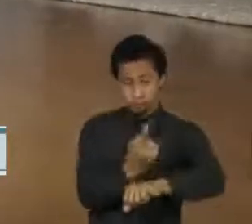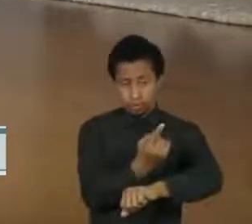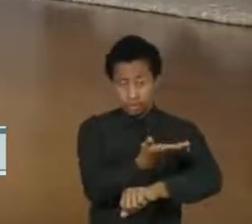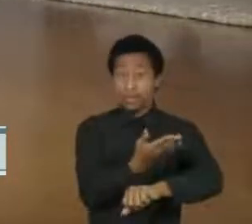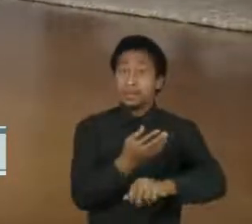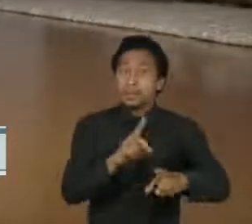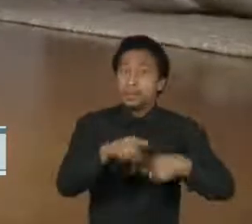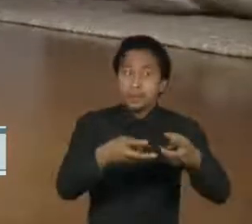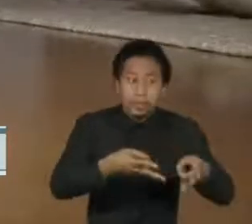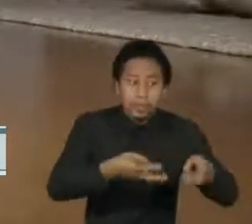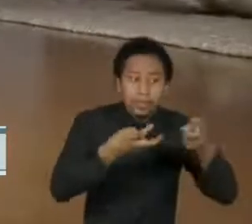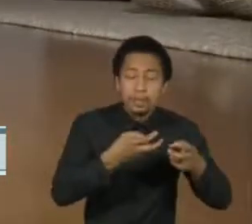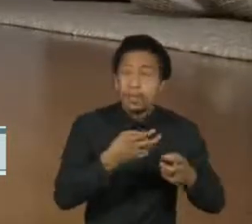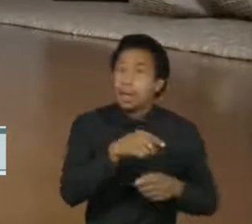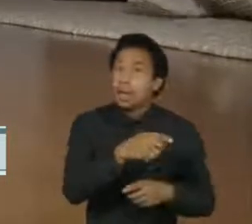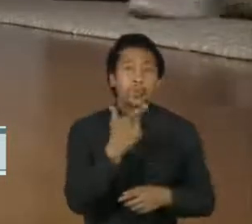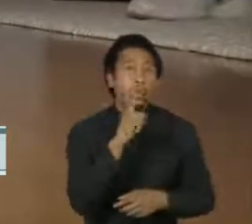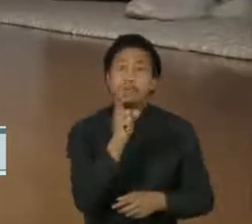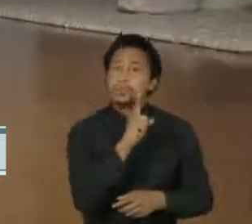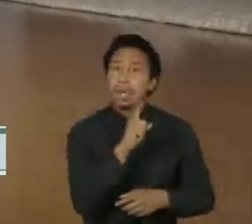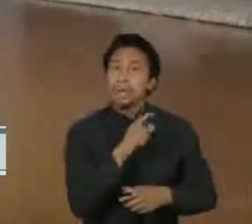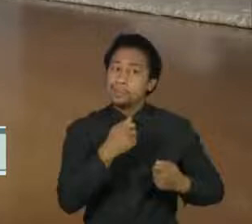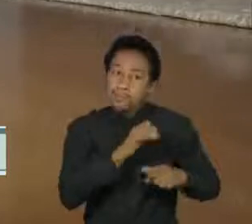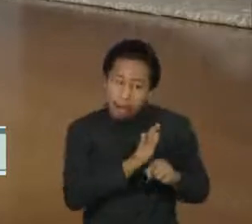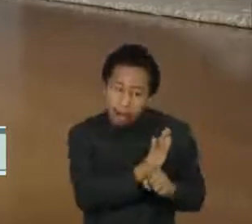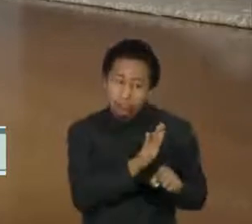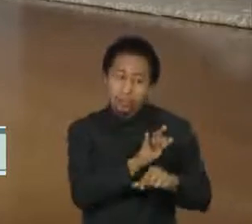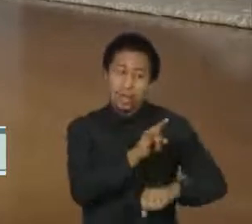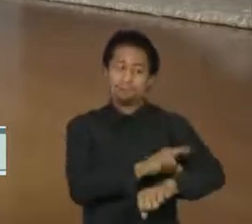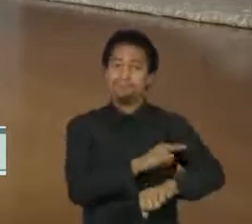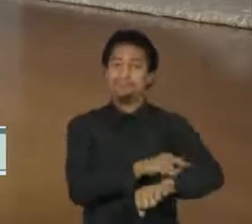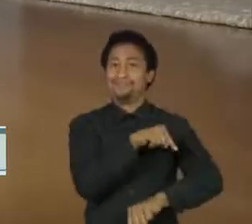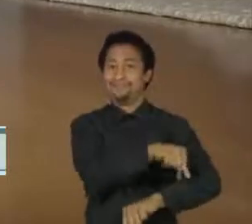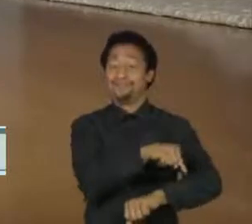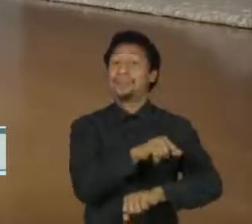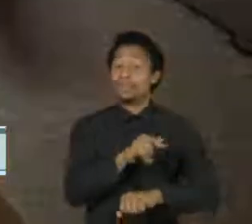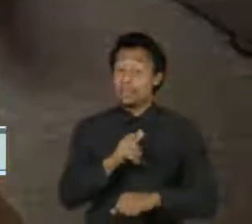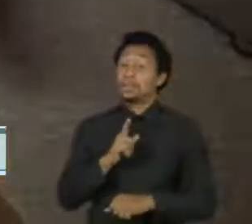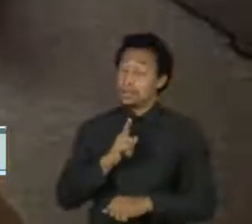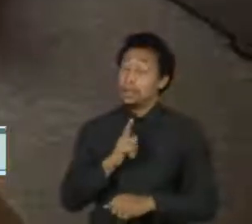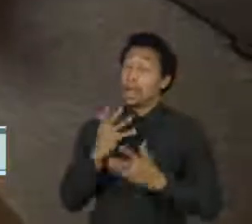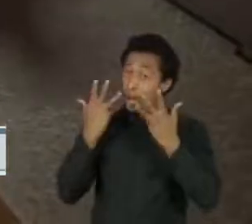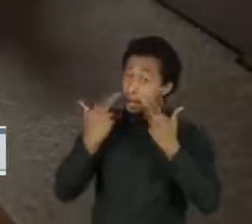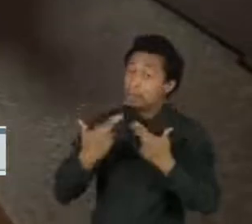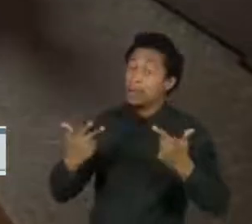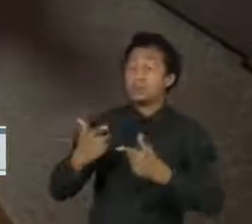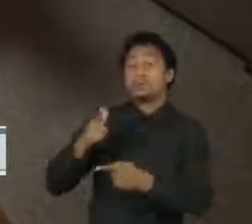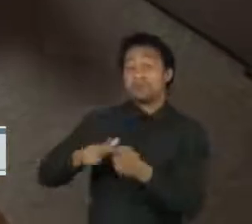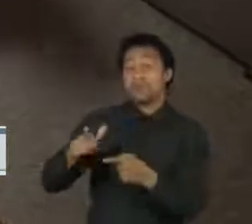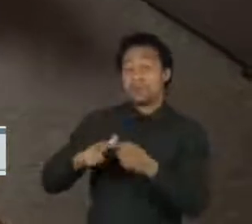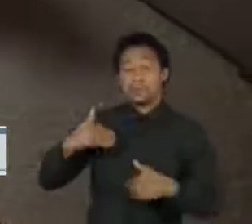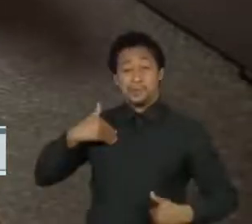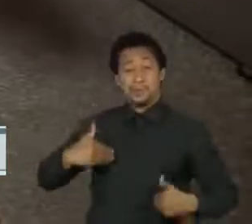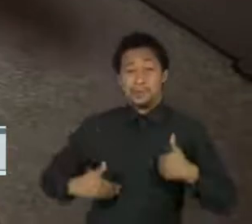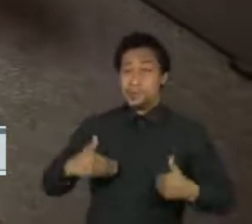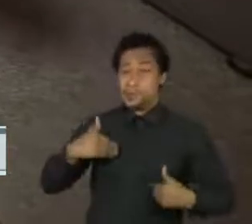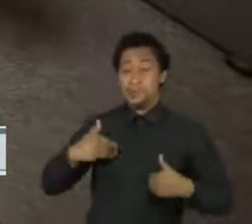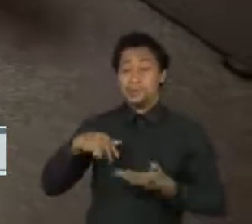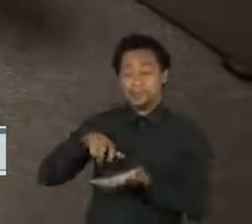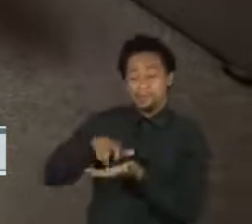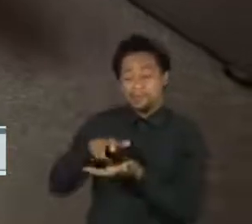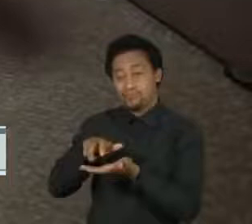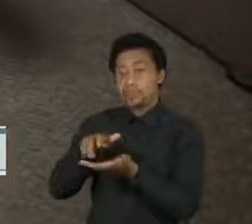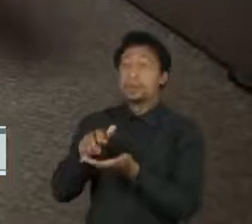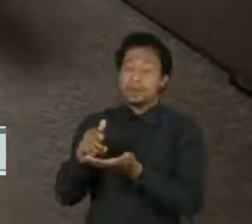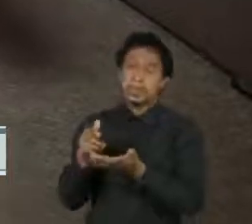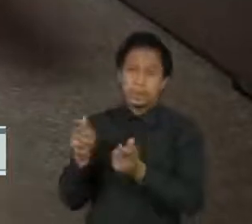patas por conta de traumas físicos ou de doenças neurológicas e articulares. Há inúmeros tratamentos disponíveis, como